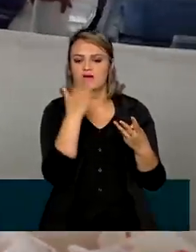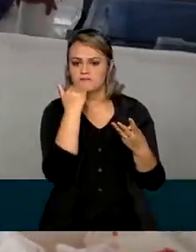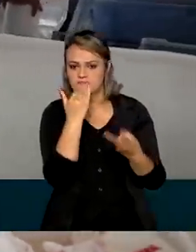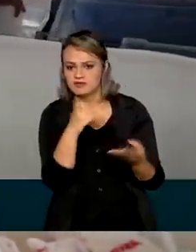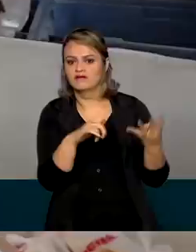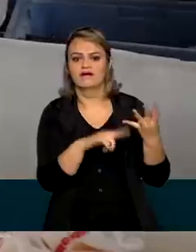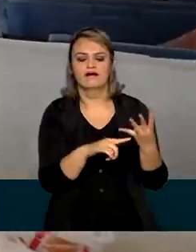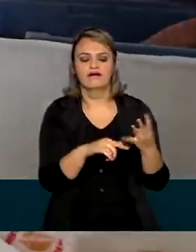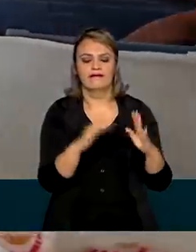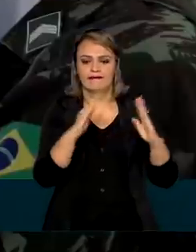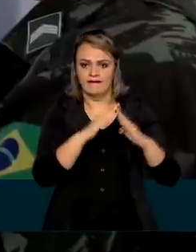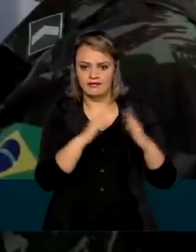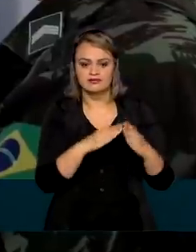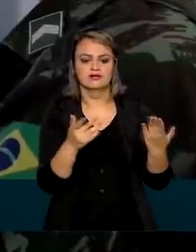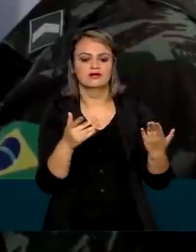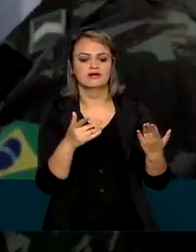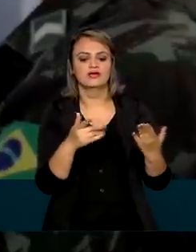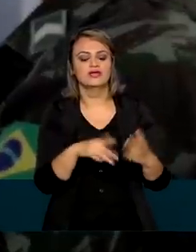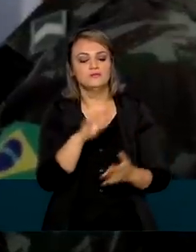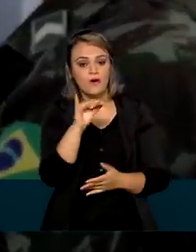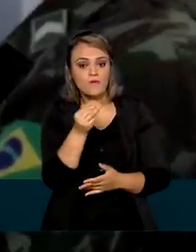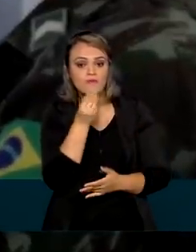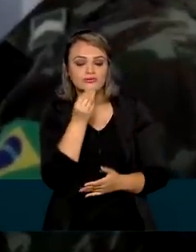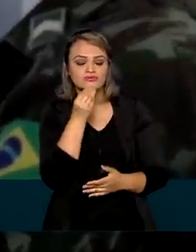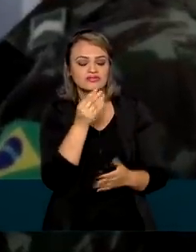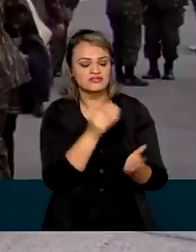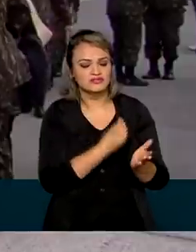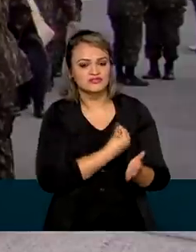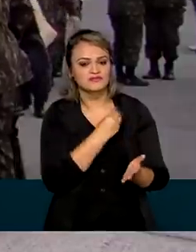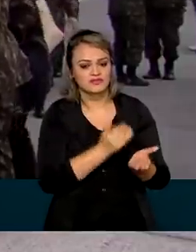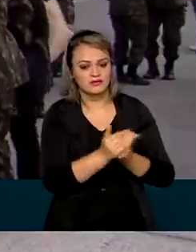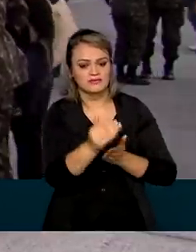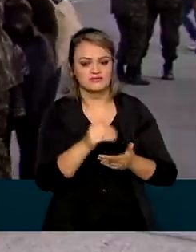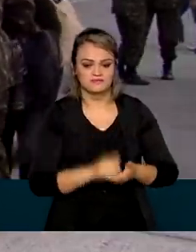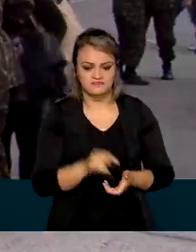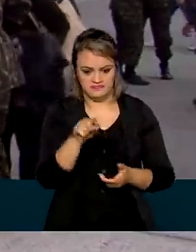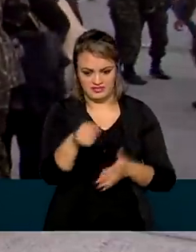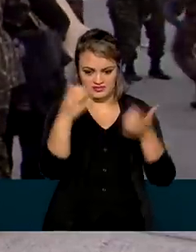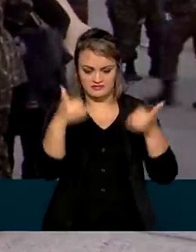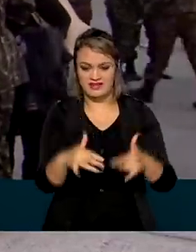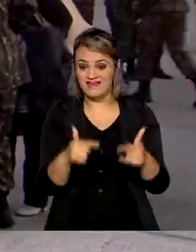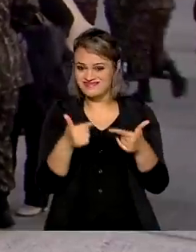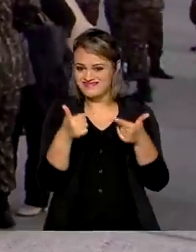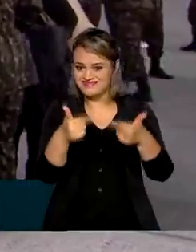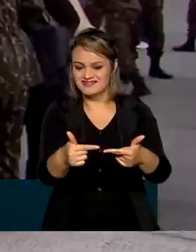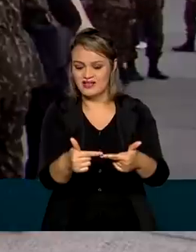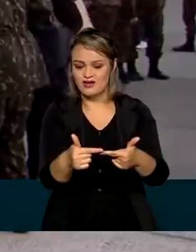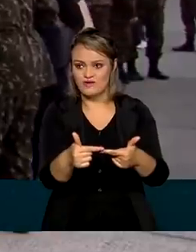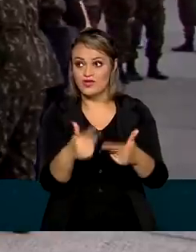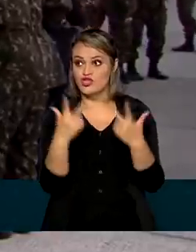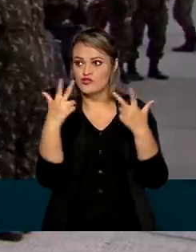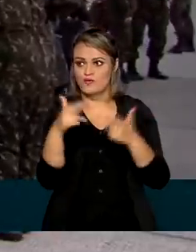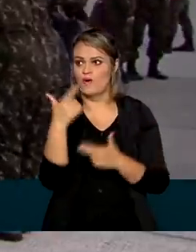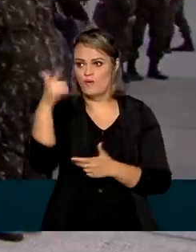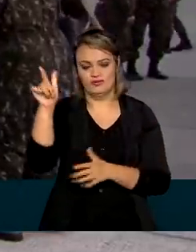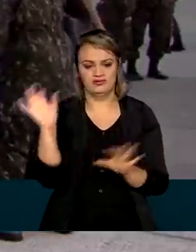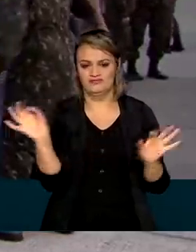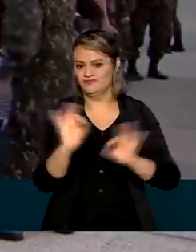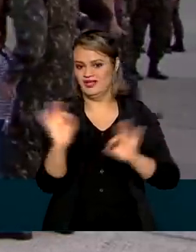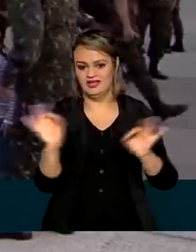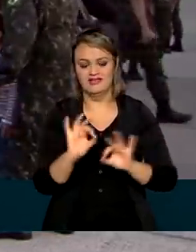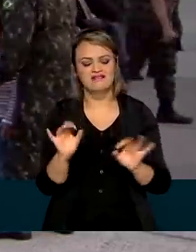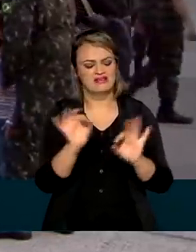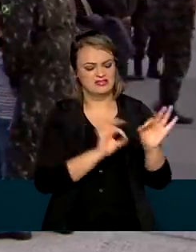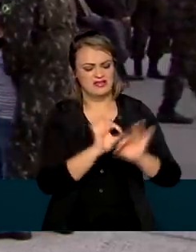alimentação, abrigo e uma oportunidade de recomeçar. É uma operação que não tem par no mundo. Uma operação